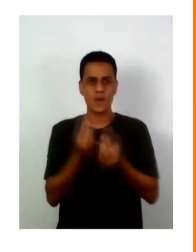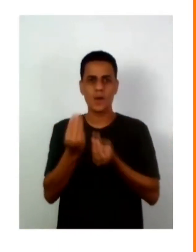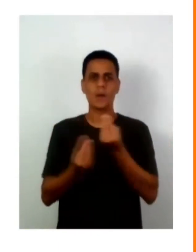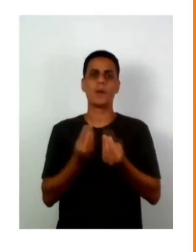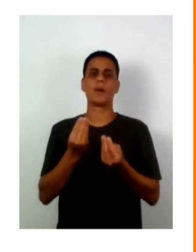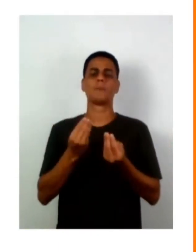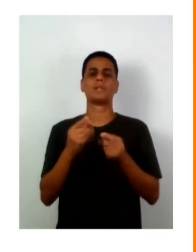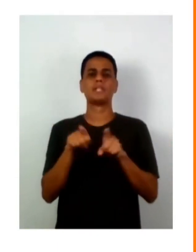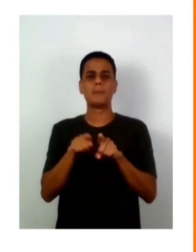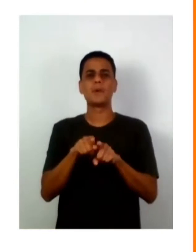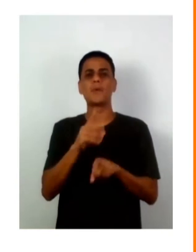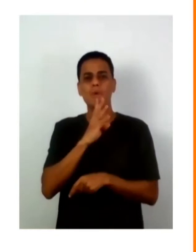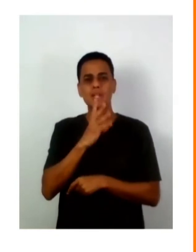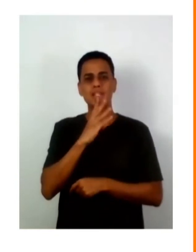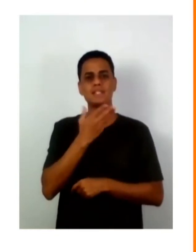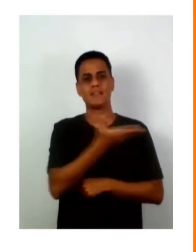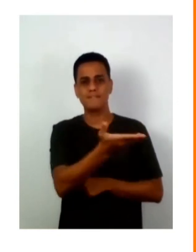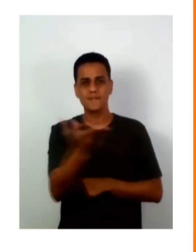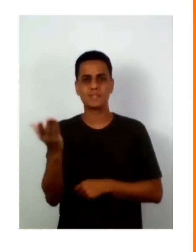momento tão crítico